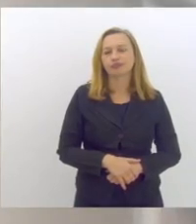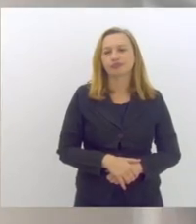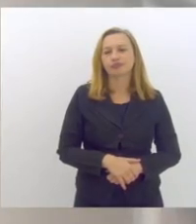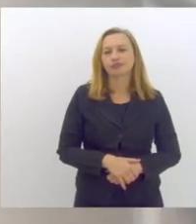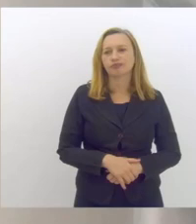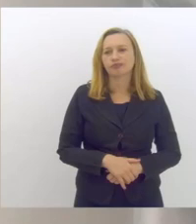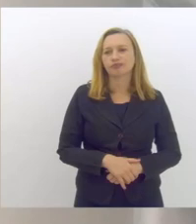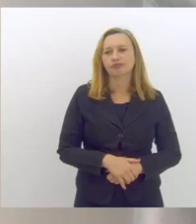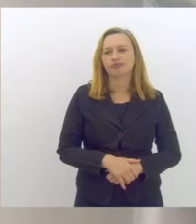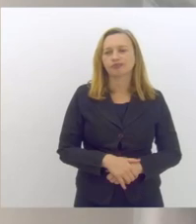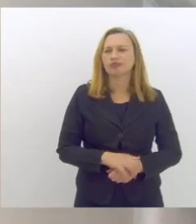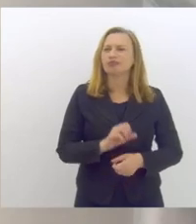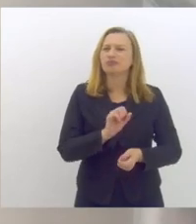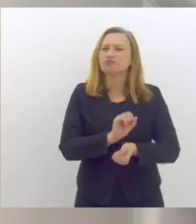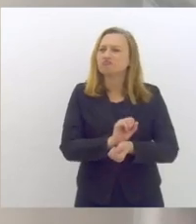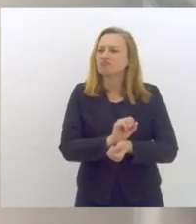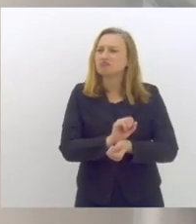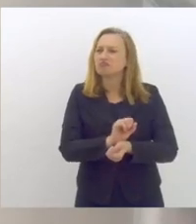oi Tavi travou